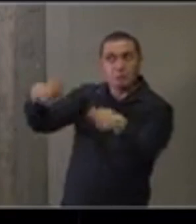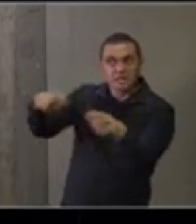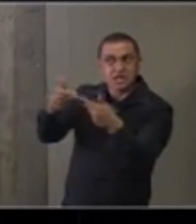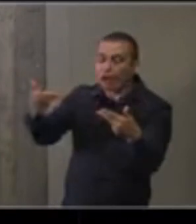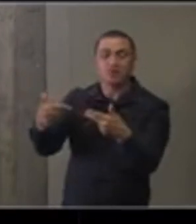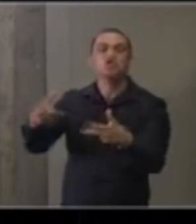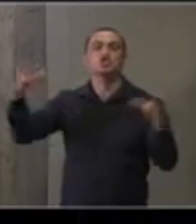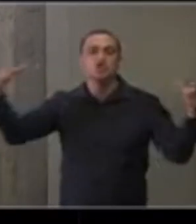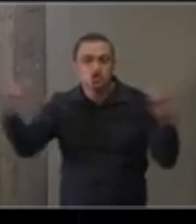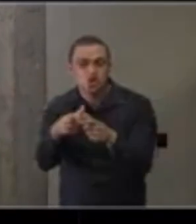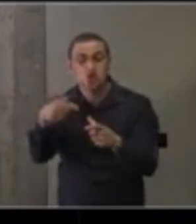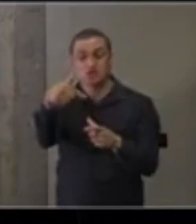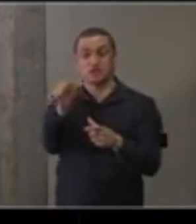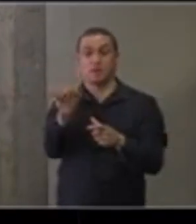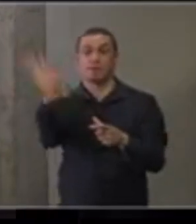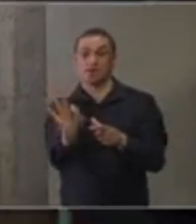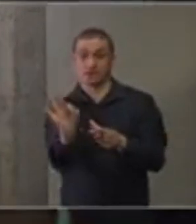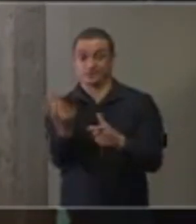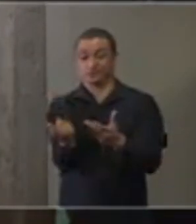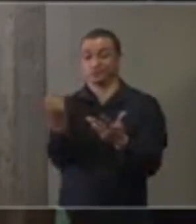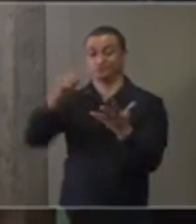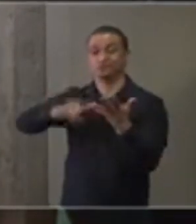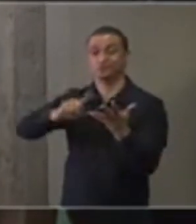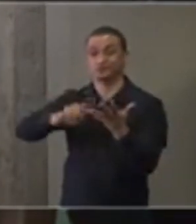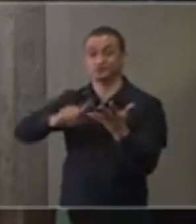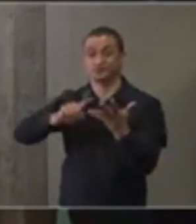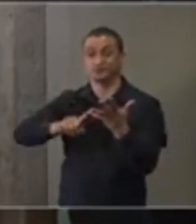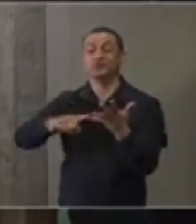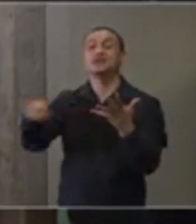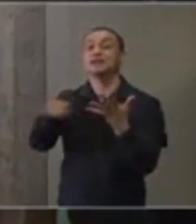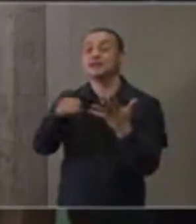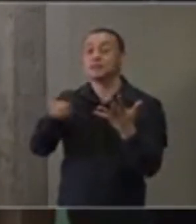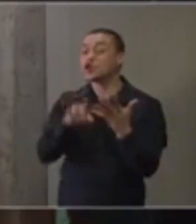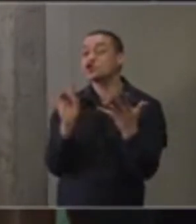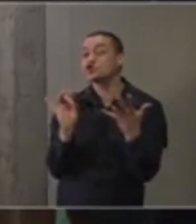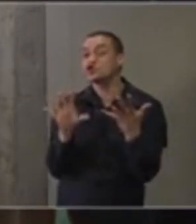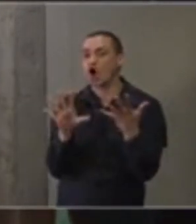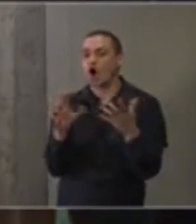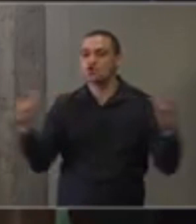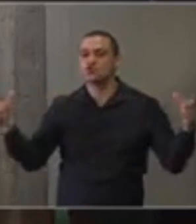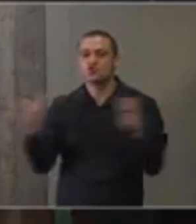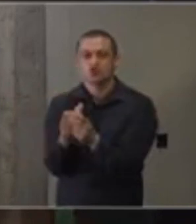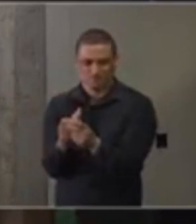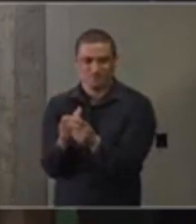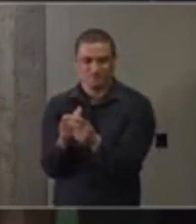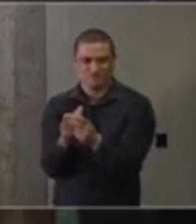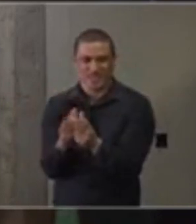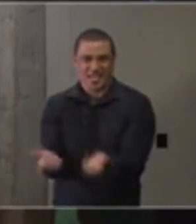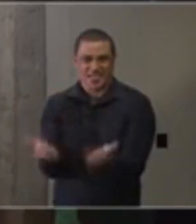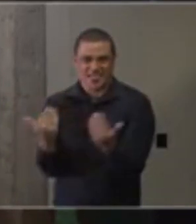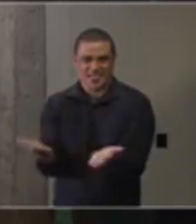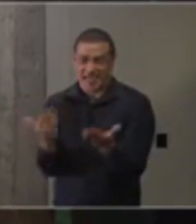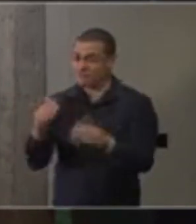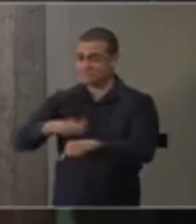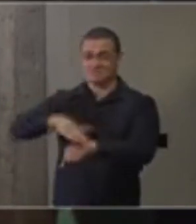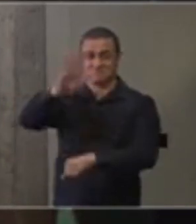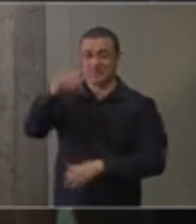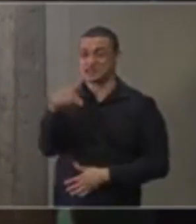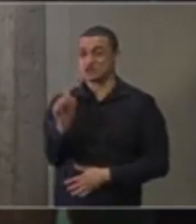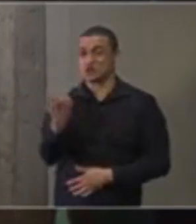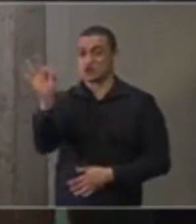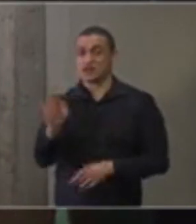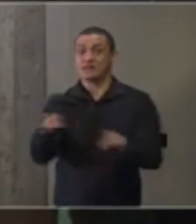atendimento ambulatorial, estamos apenas reduzidos, de forma significativa, inclusive,